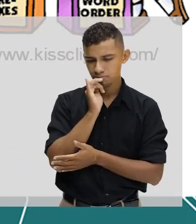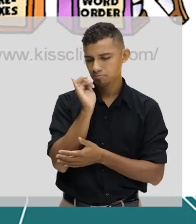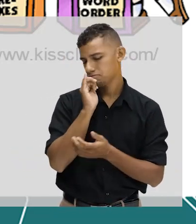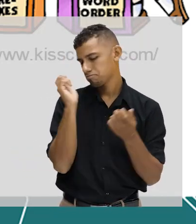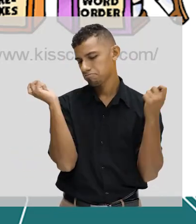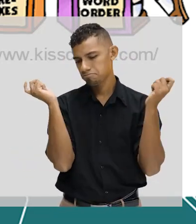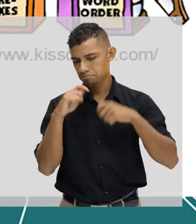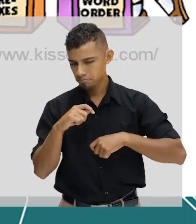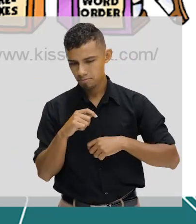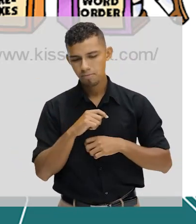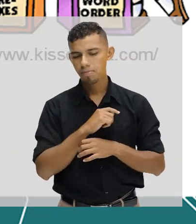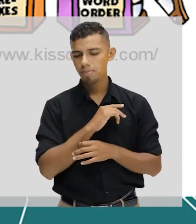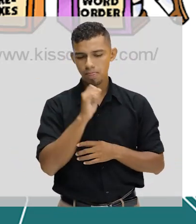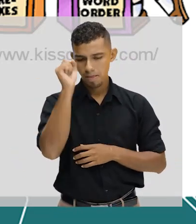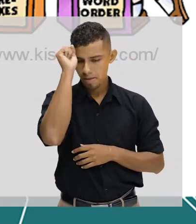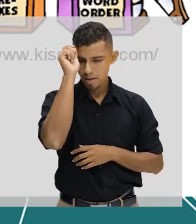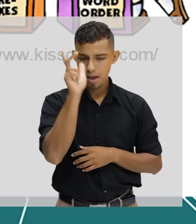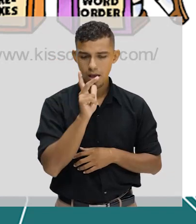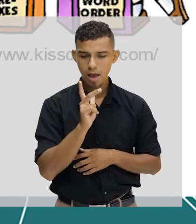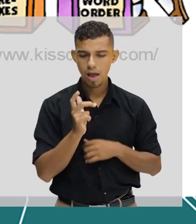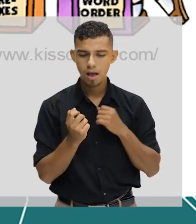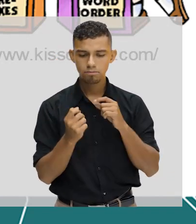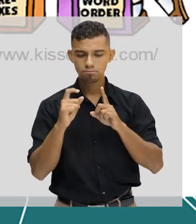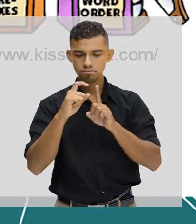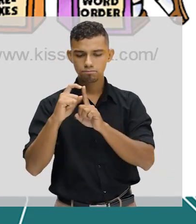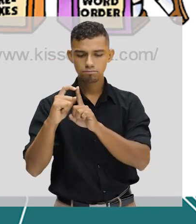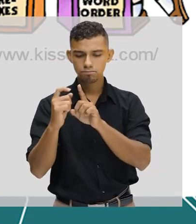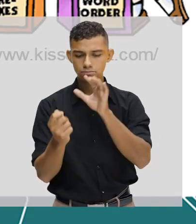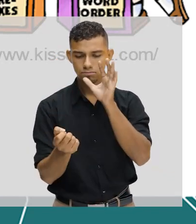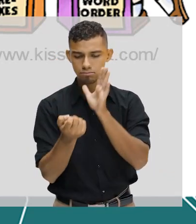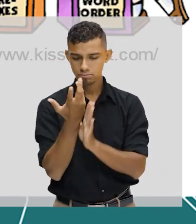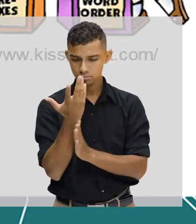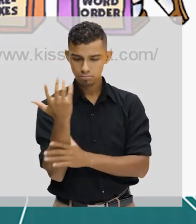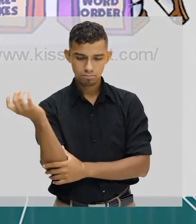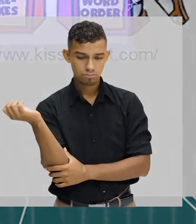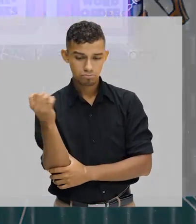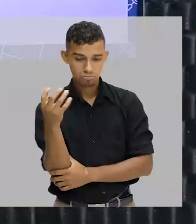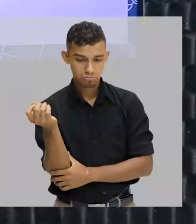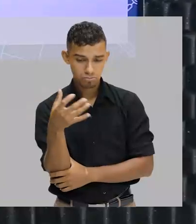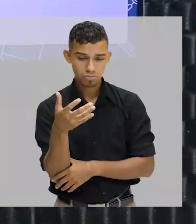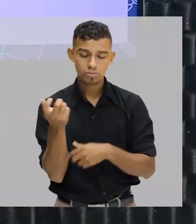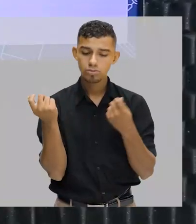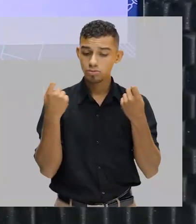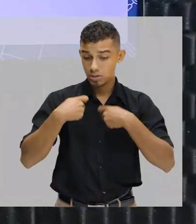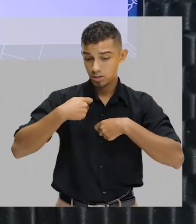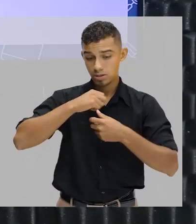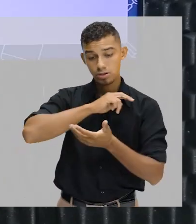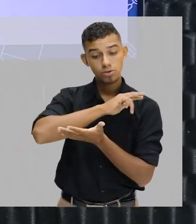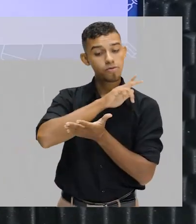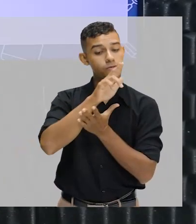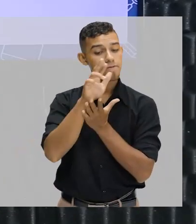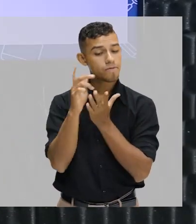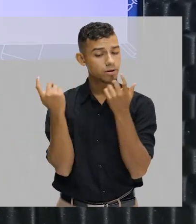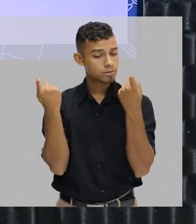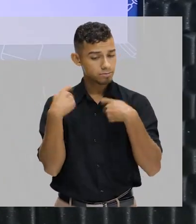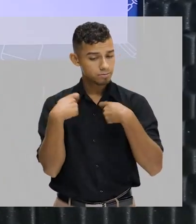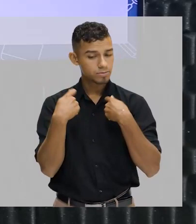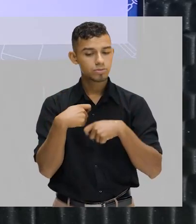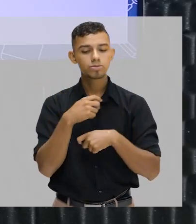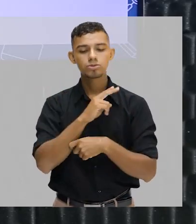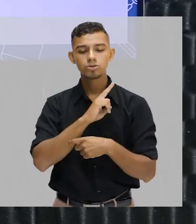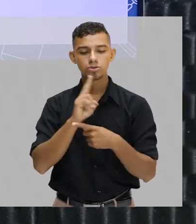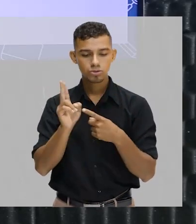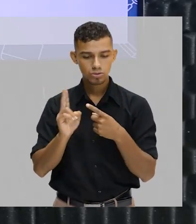possibilidades para você criar uma palavra nova. E essas novas, essas várias possibilidades é justamente o que nós